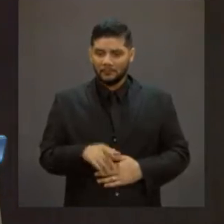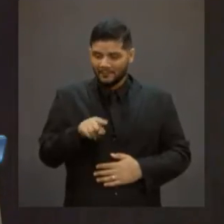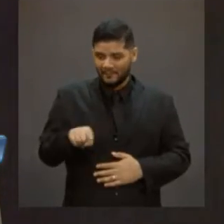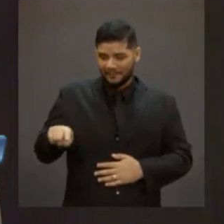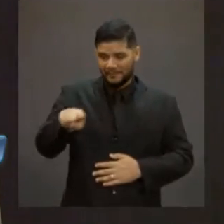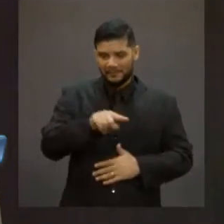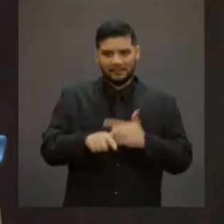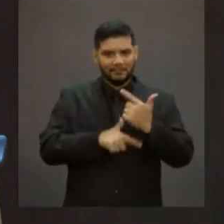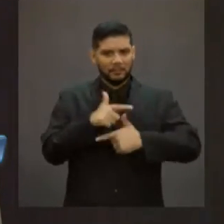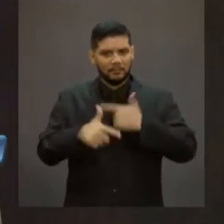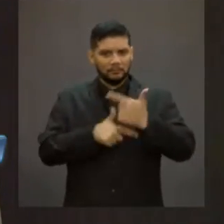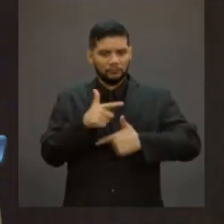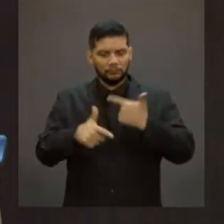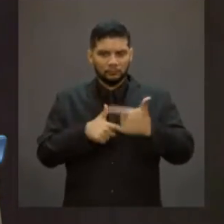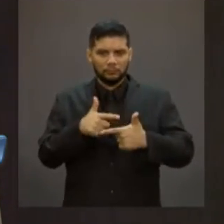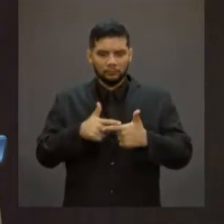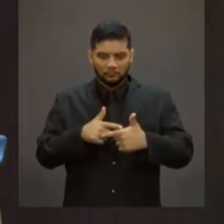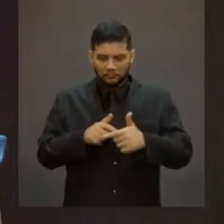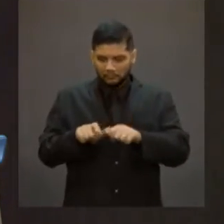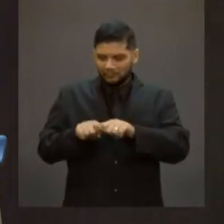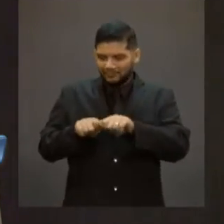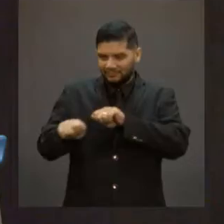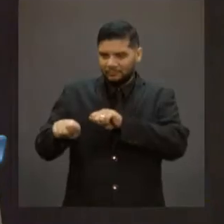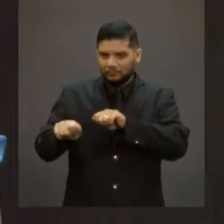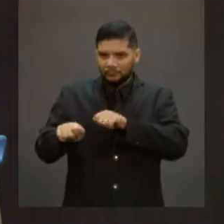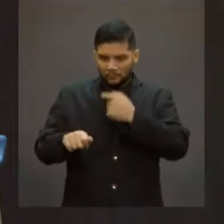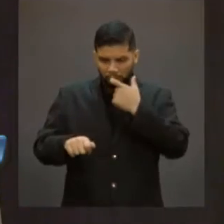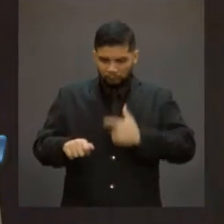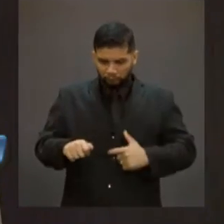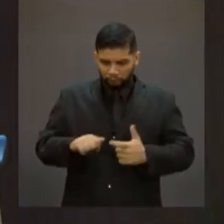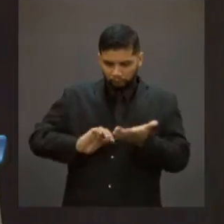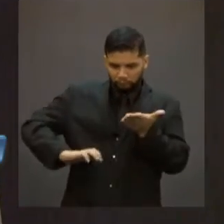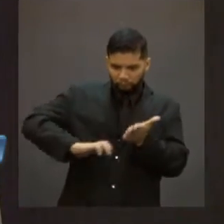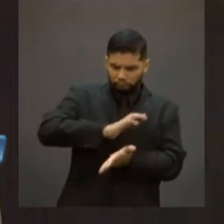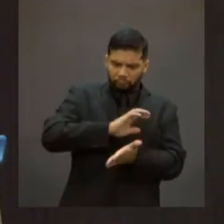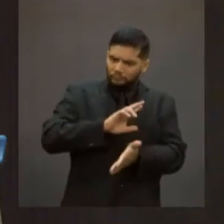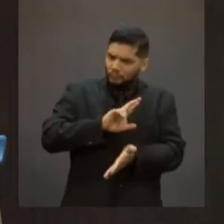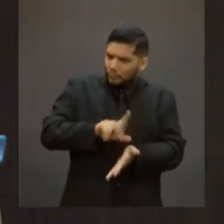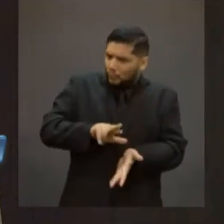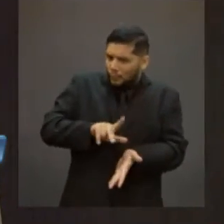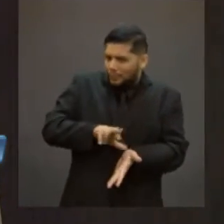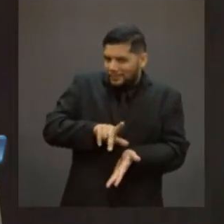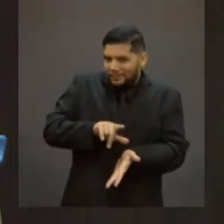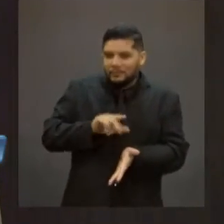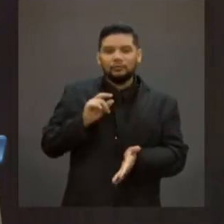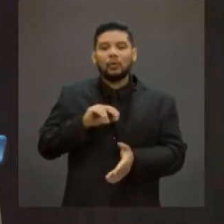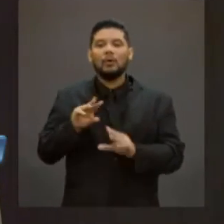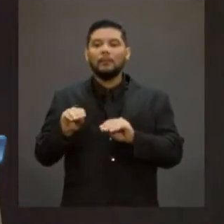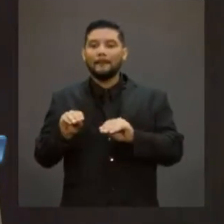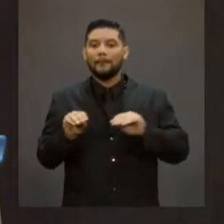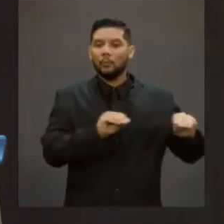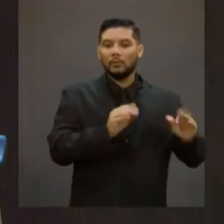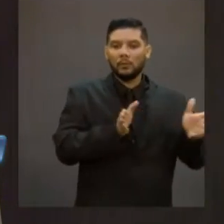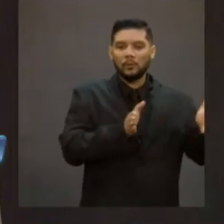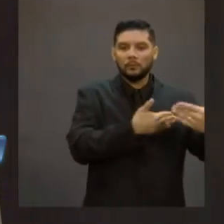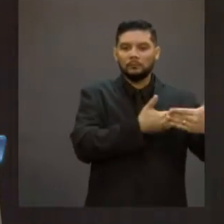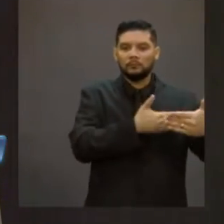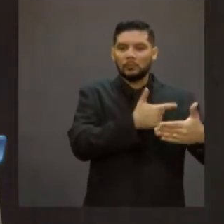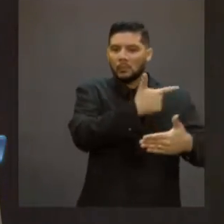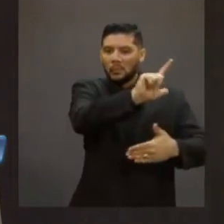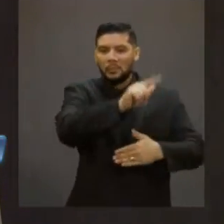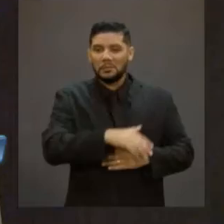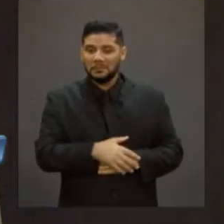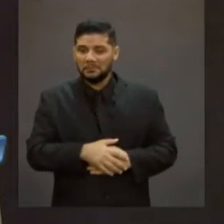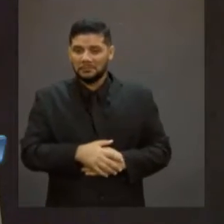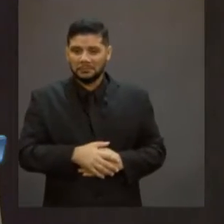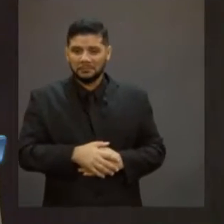servidor, talvez ele seja alocado em outro lugar. Mas a questão não é que o serviço social, acabou... Ou seja, a defesa que eu faço aqui não é uma defesa de